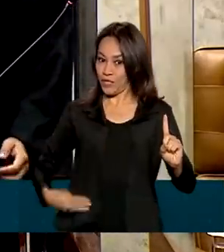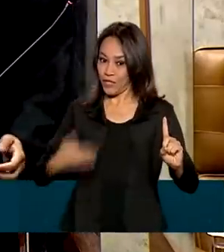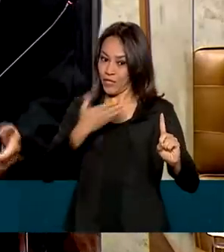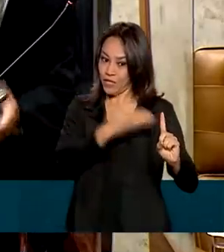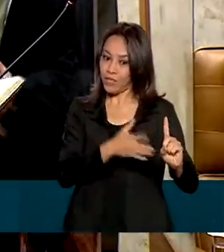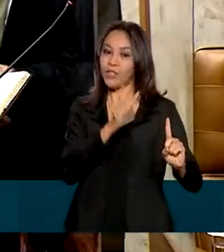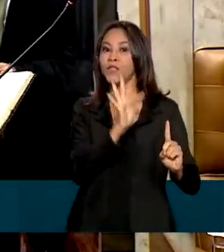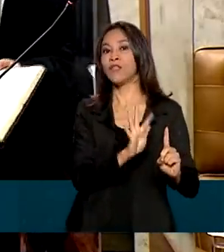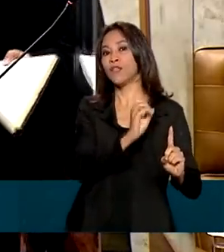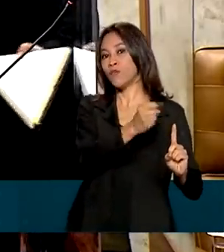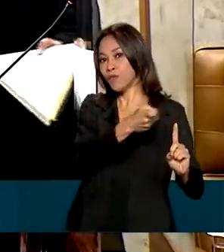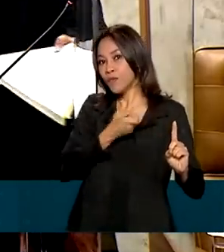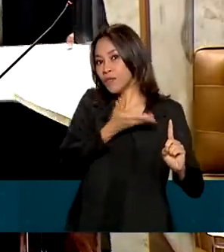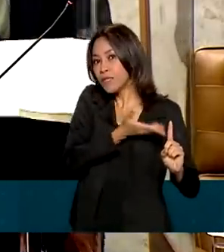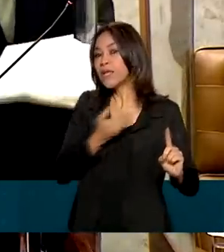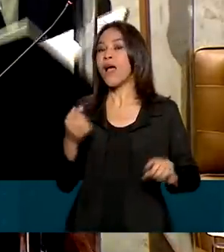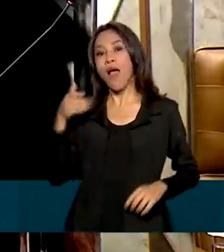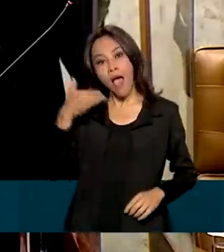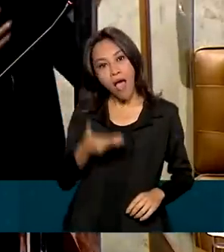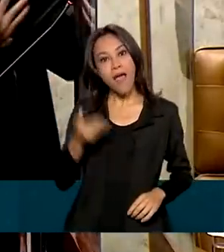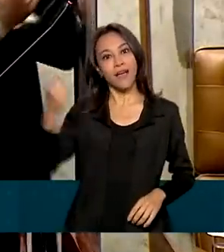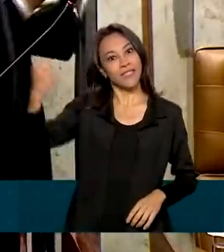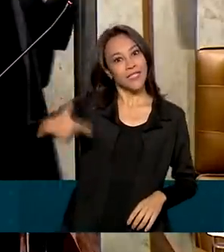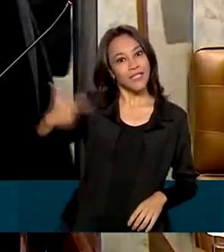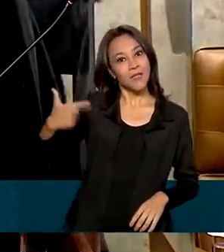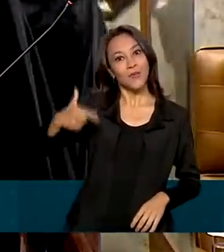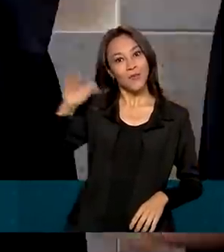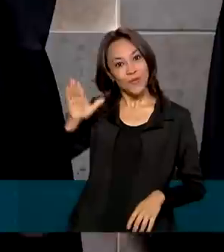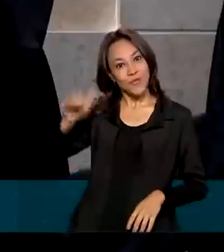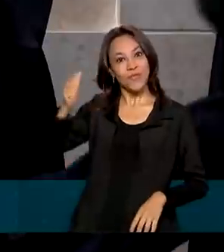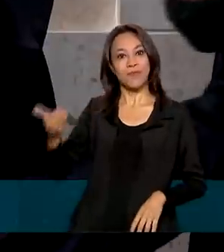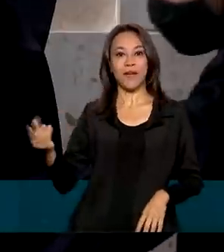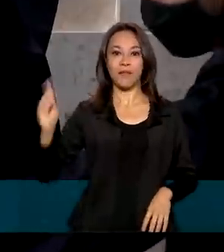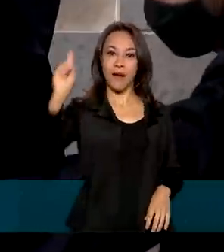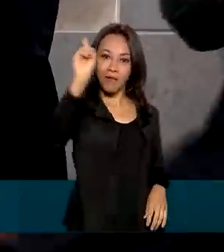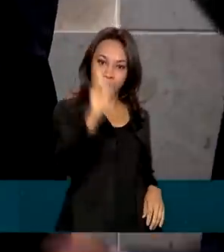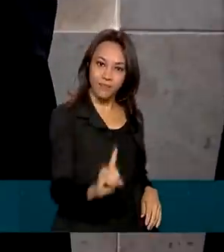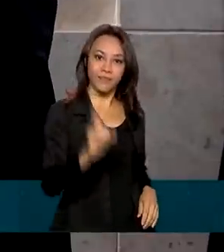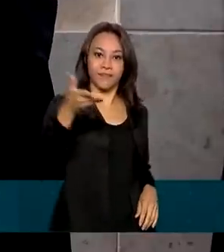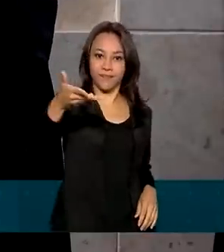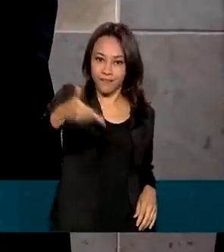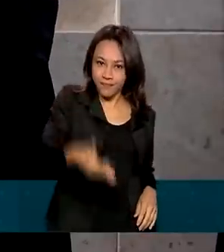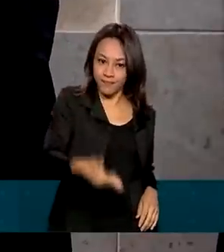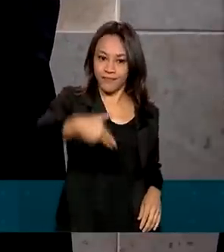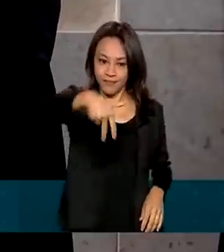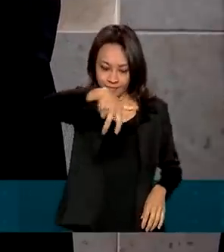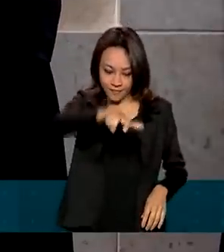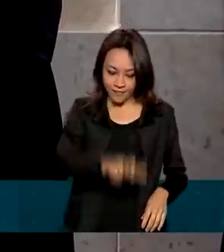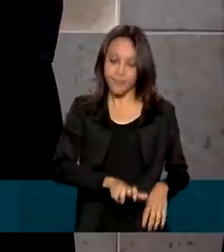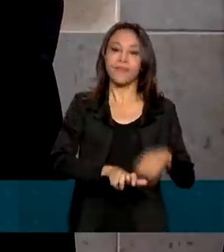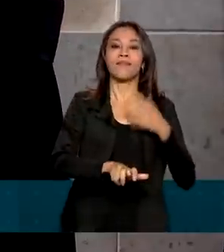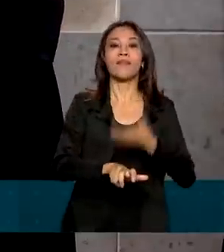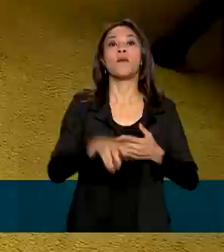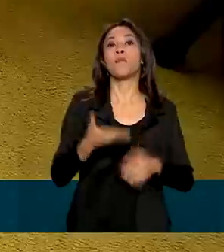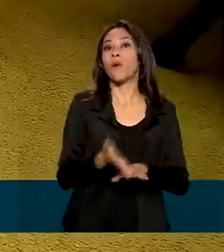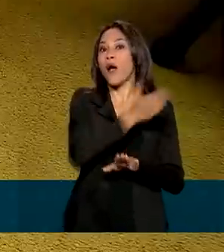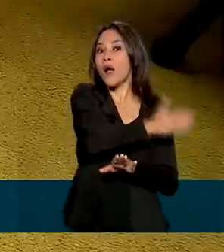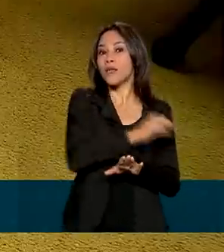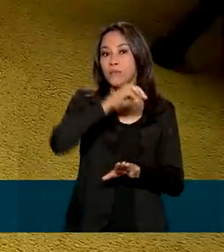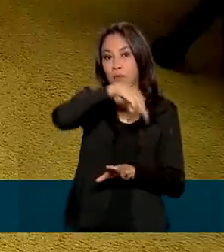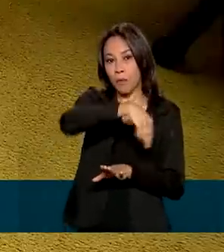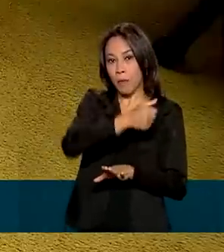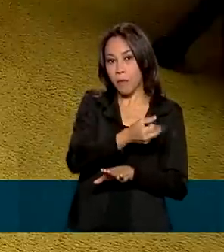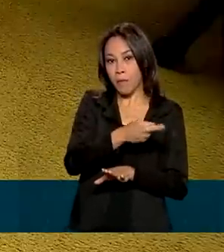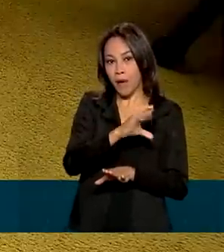segunda indicação do presidente Jair Bolsonaro ao posto. Mendonça assume a cadeira deixada por Marco Aurélio